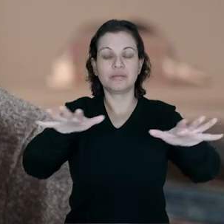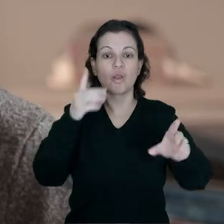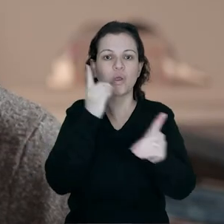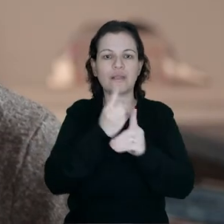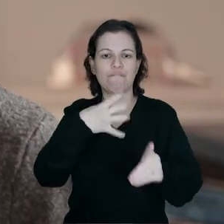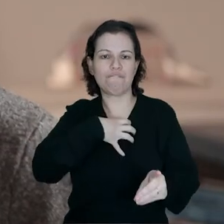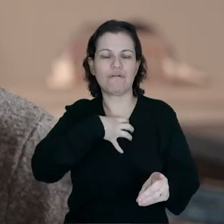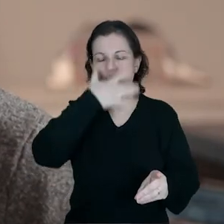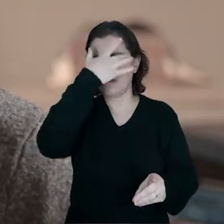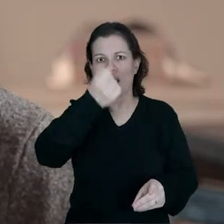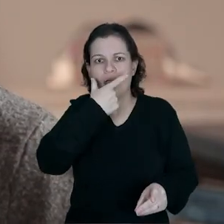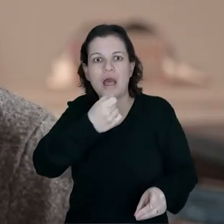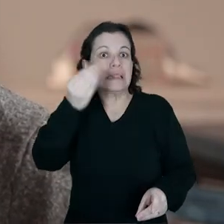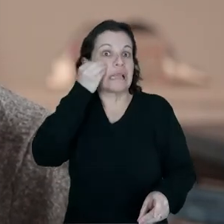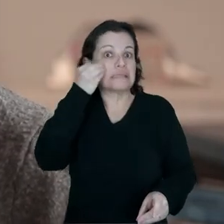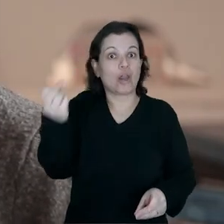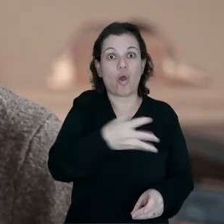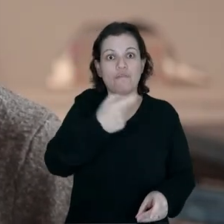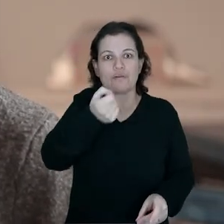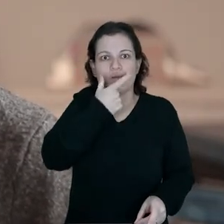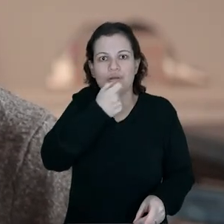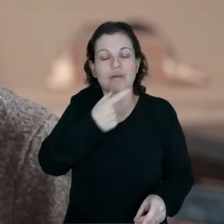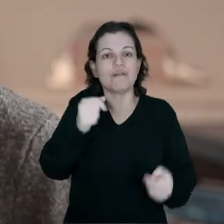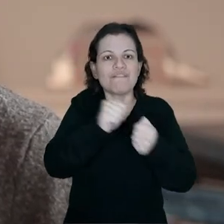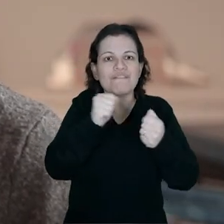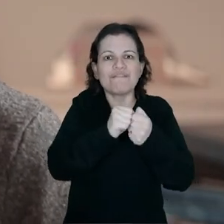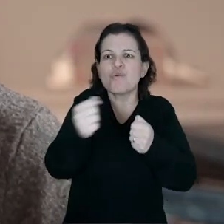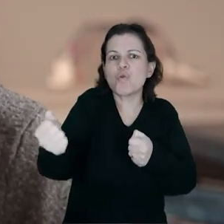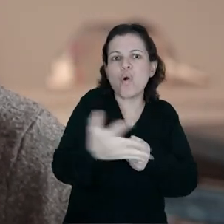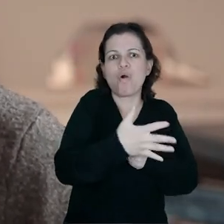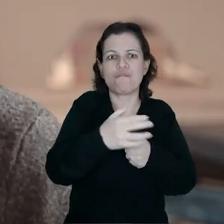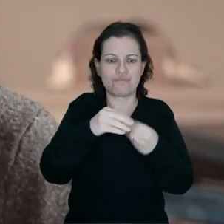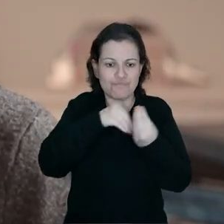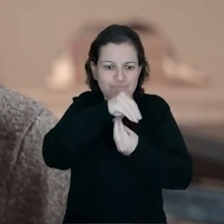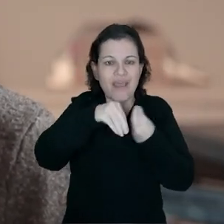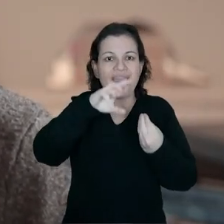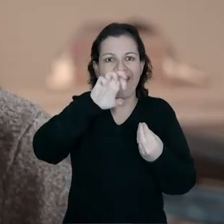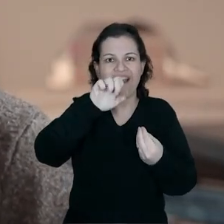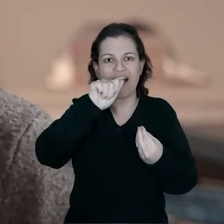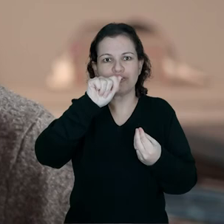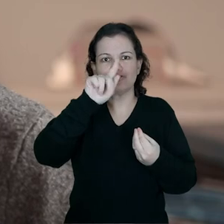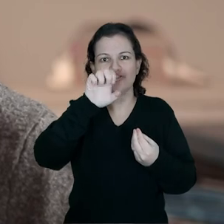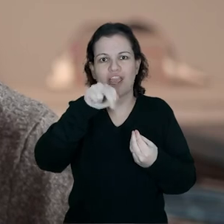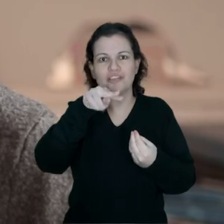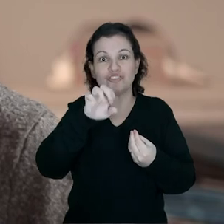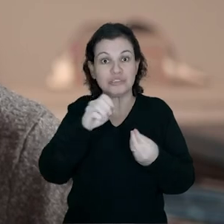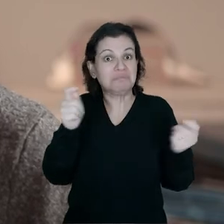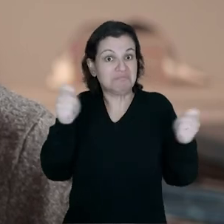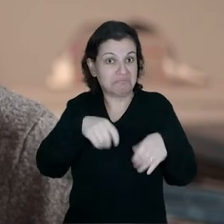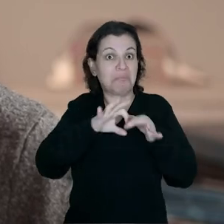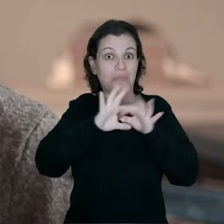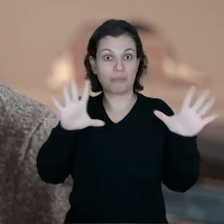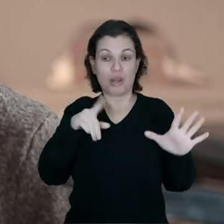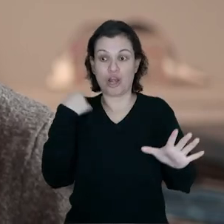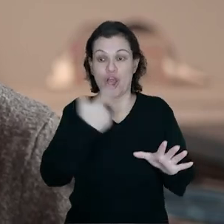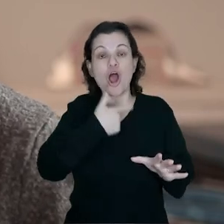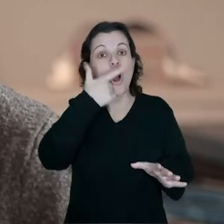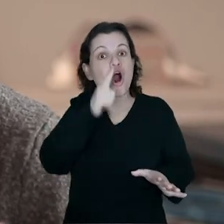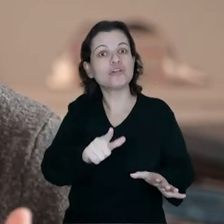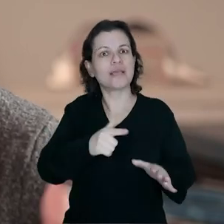formas, medicamentos, testar novos medicamentos e produzir novos reagentes que vão permitir que nós